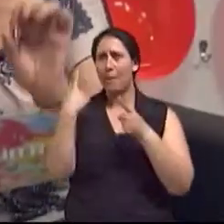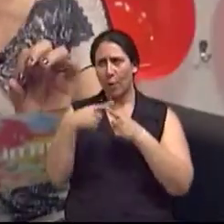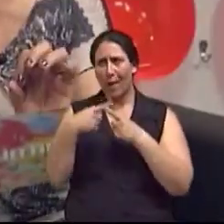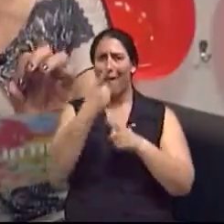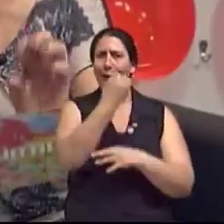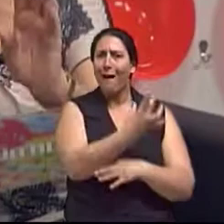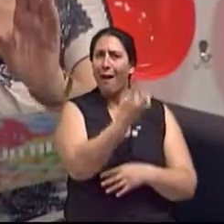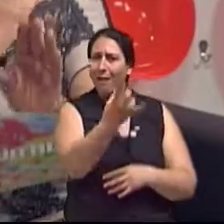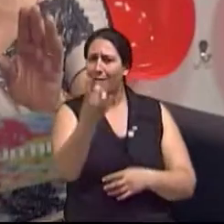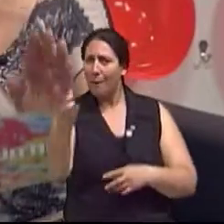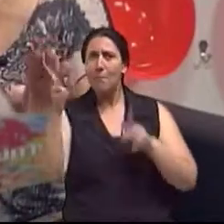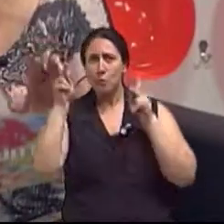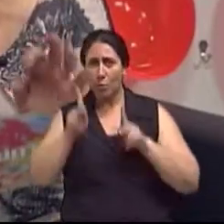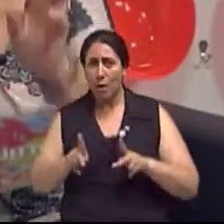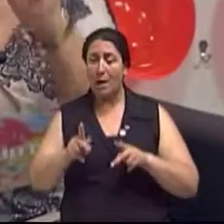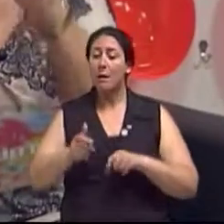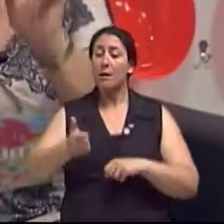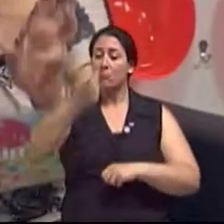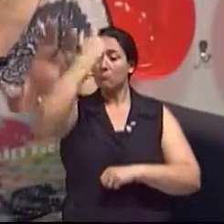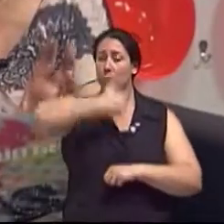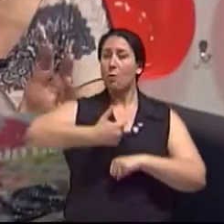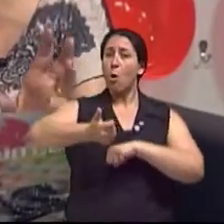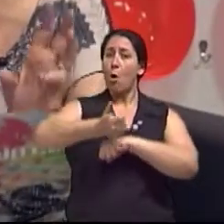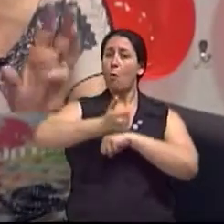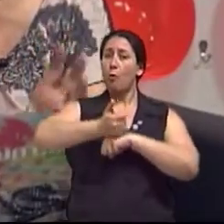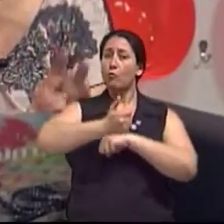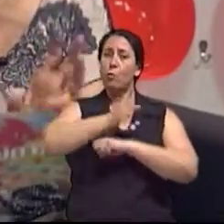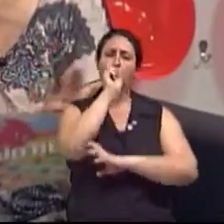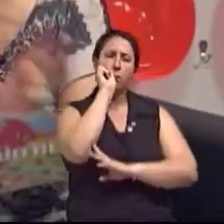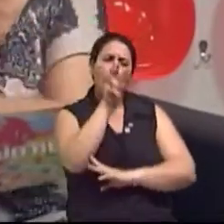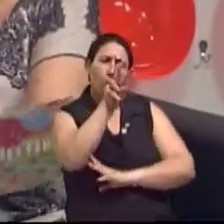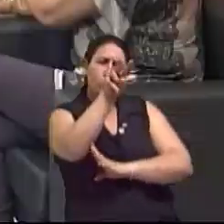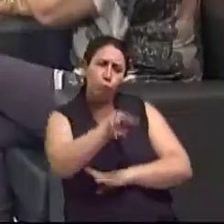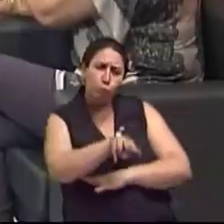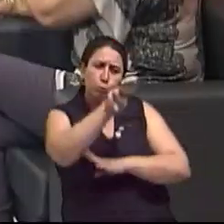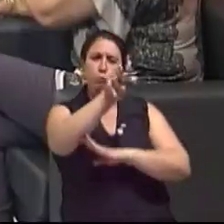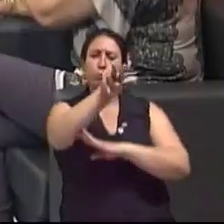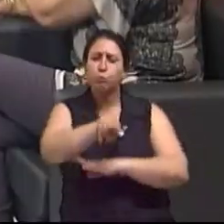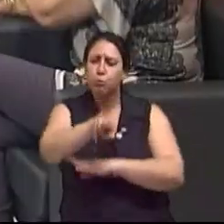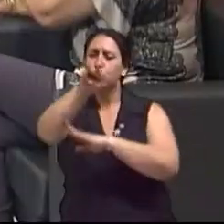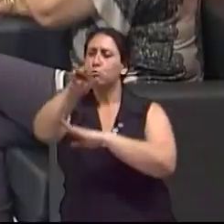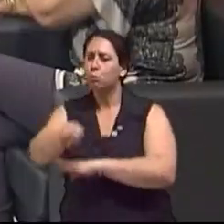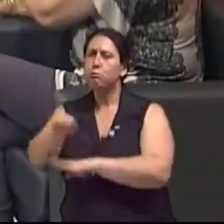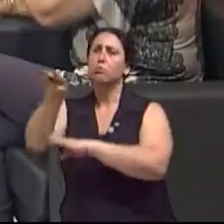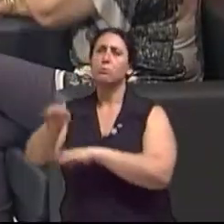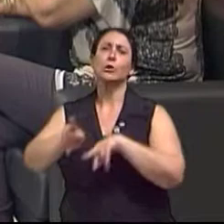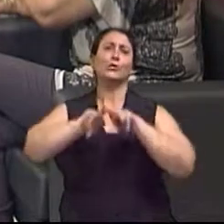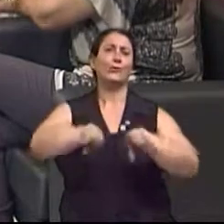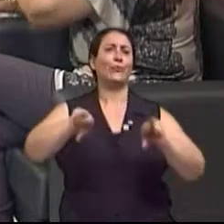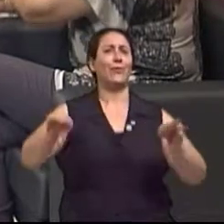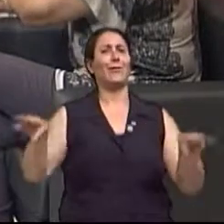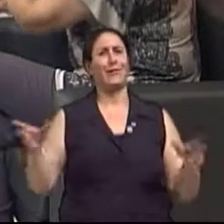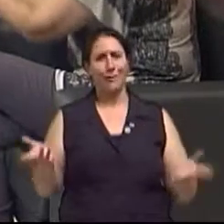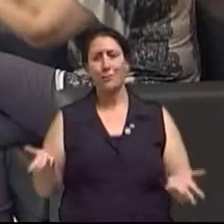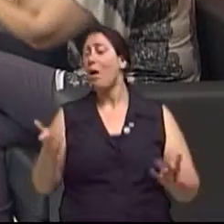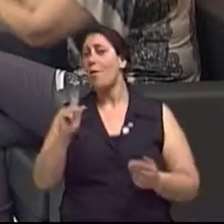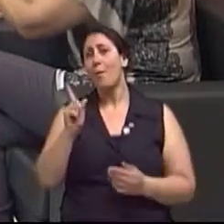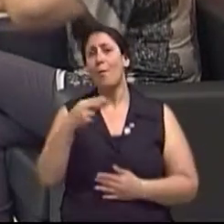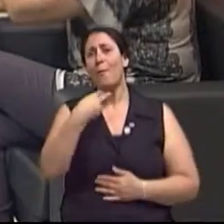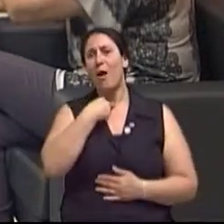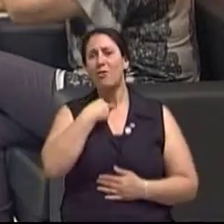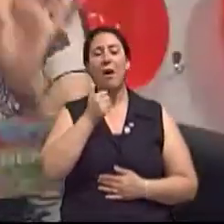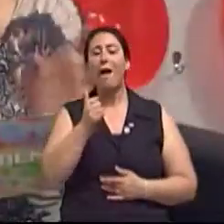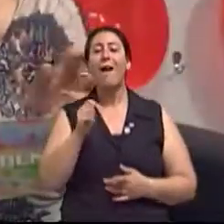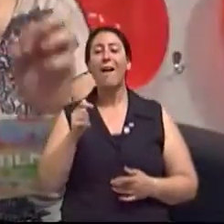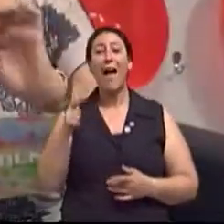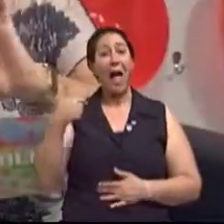e o especialista vai analisá-lo diferenciadamente do outro. Exatamente. Não adianta dizer assim,